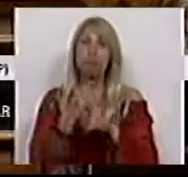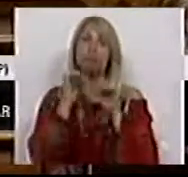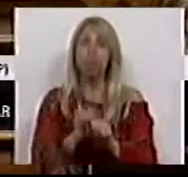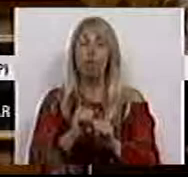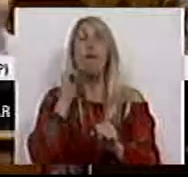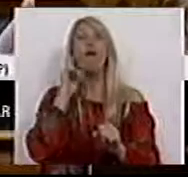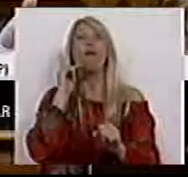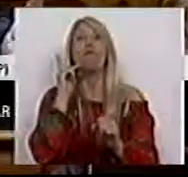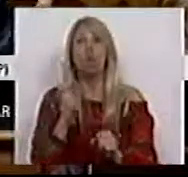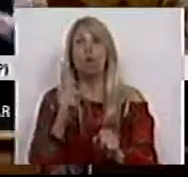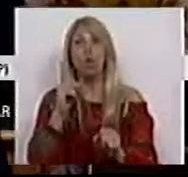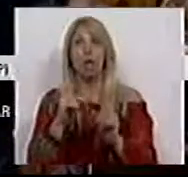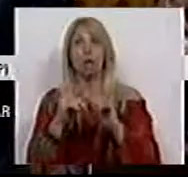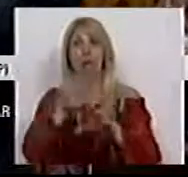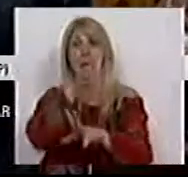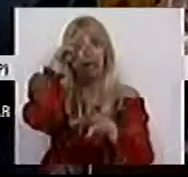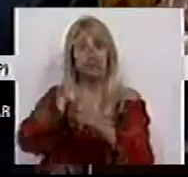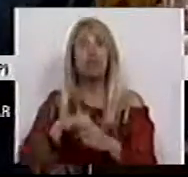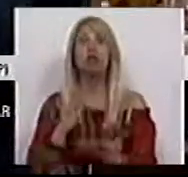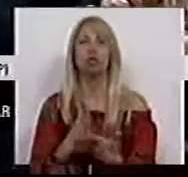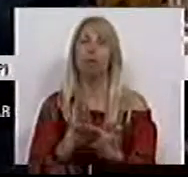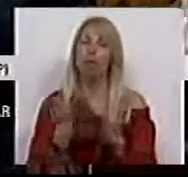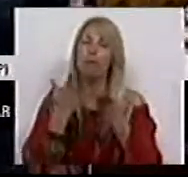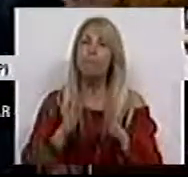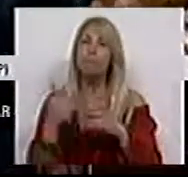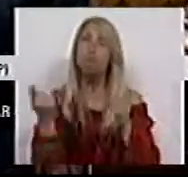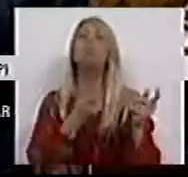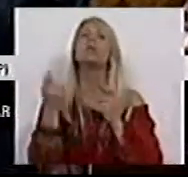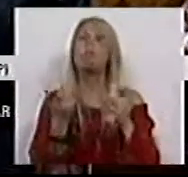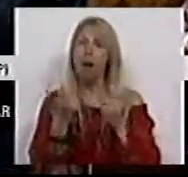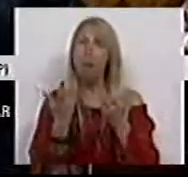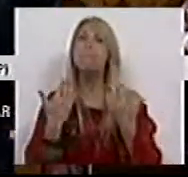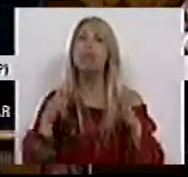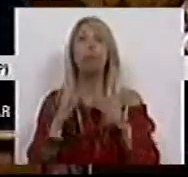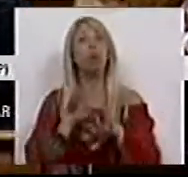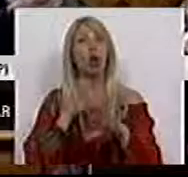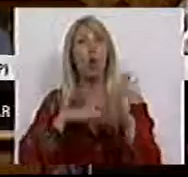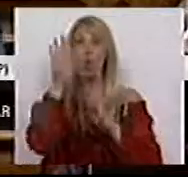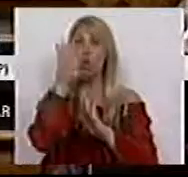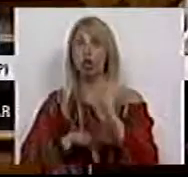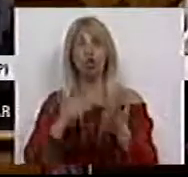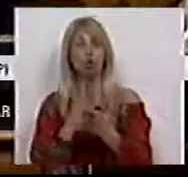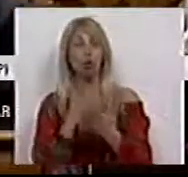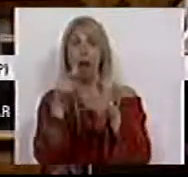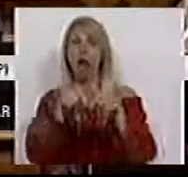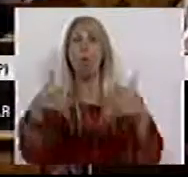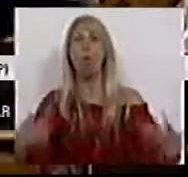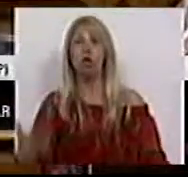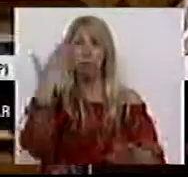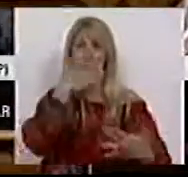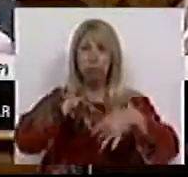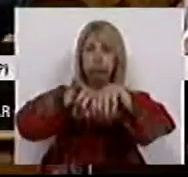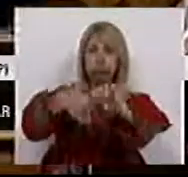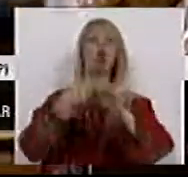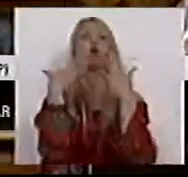meioscolar, convinha termos um debate bastante mais alargado sobre as condições da escolaridade hoje e se a degradação das